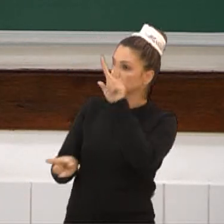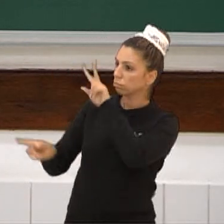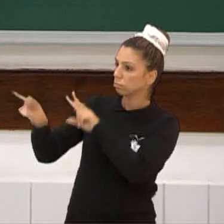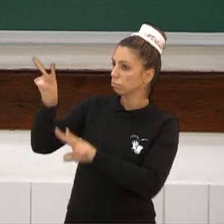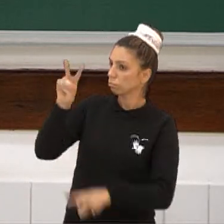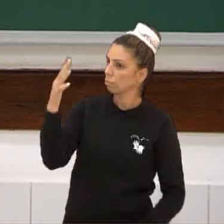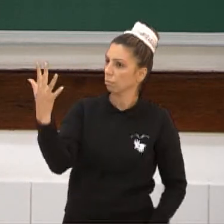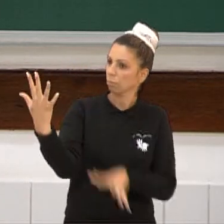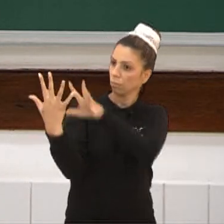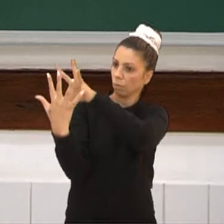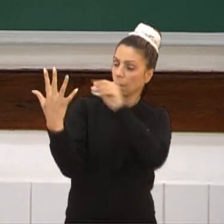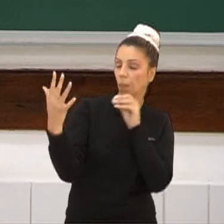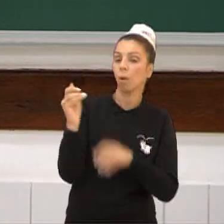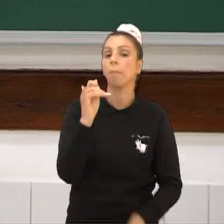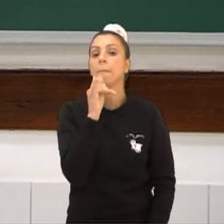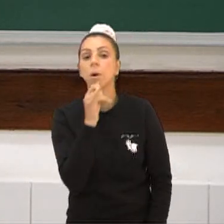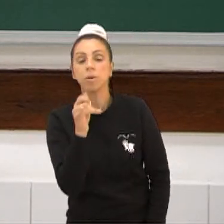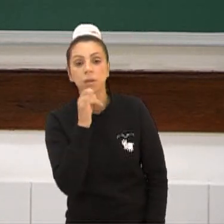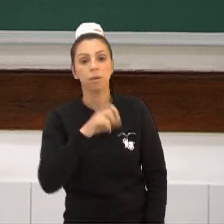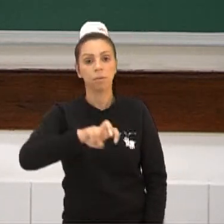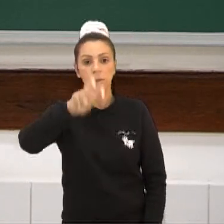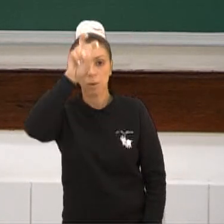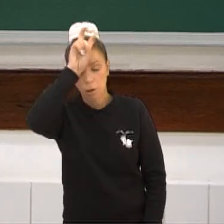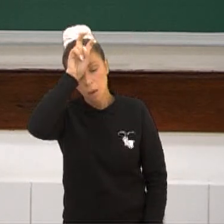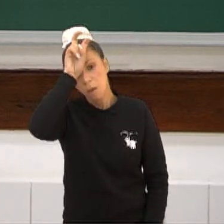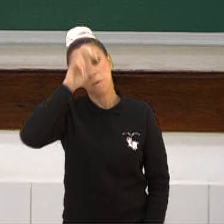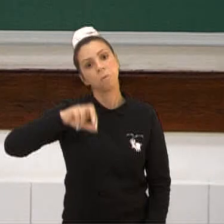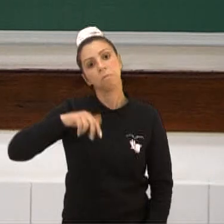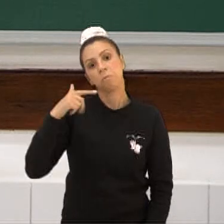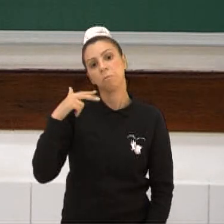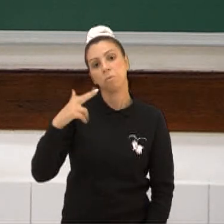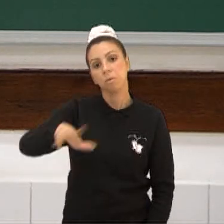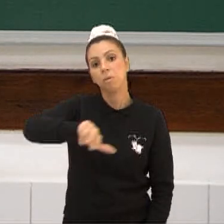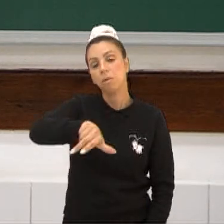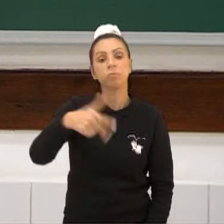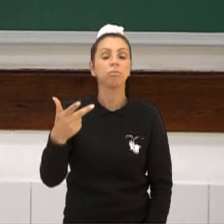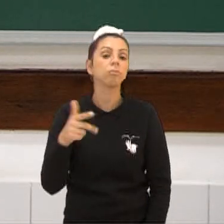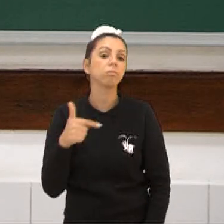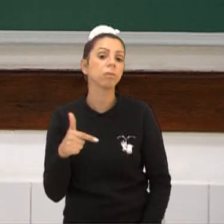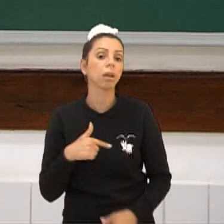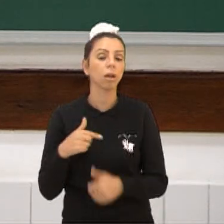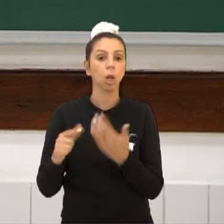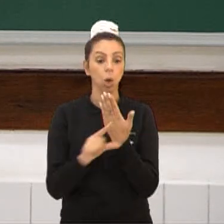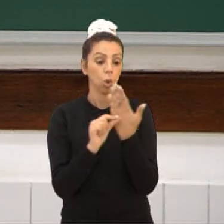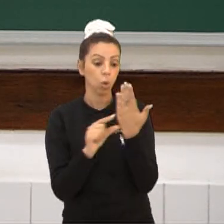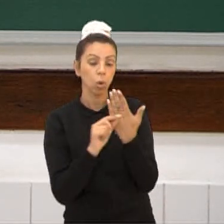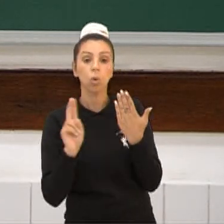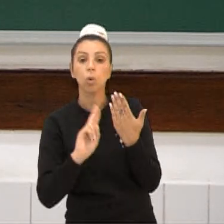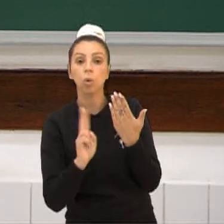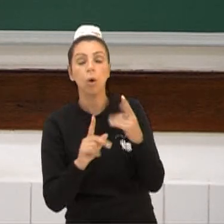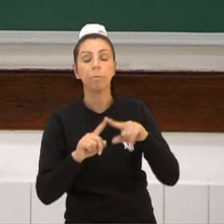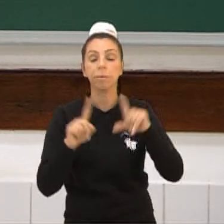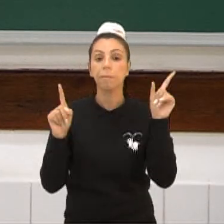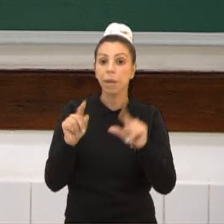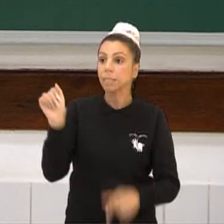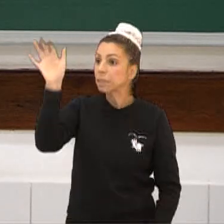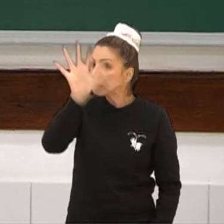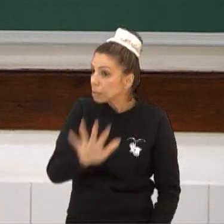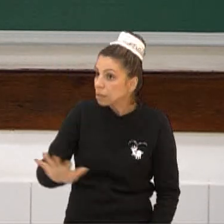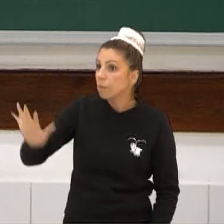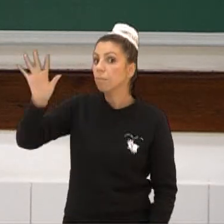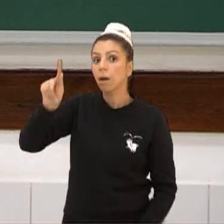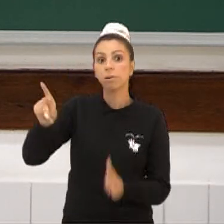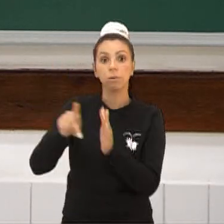o exemplo dos egípcios. Os egípcios, nós não temos nome de artistas egípcios, mas nós temos a concepção da imagem egípcia. Então, era feita